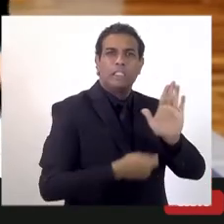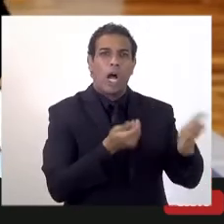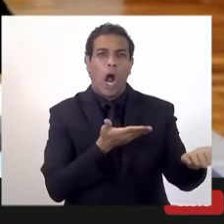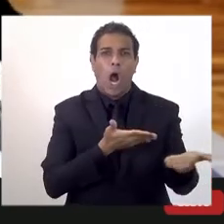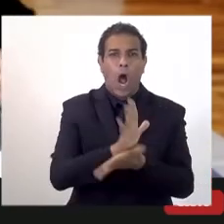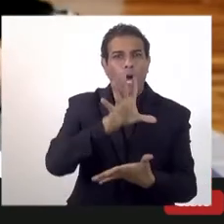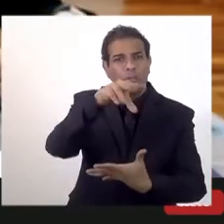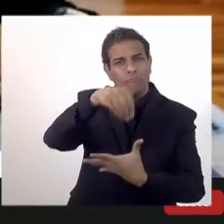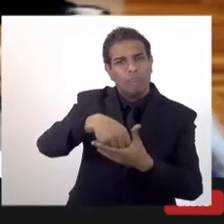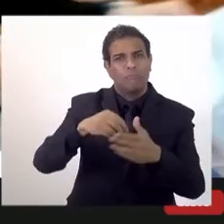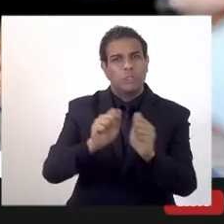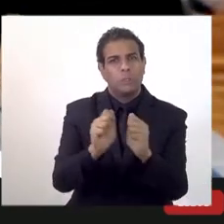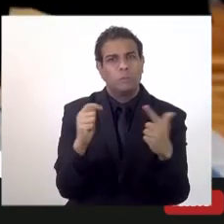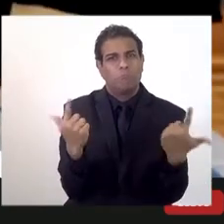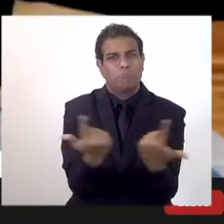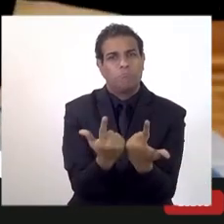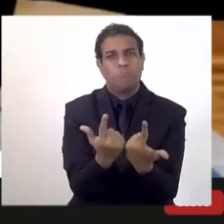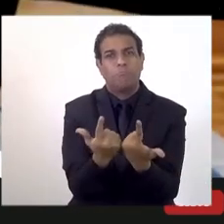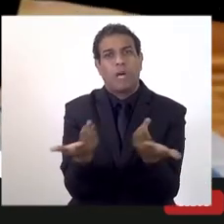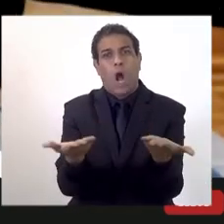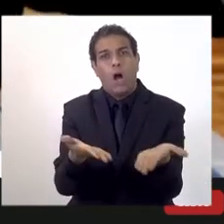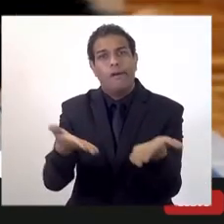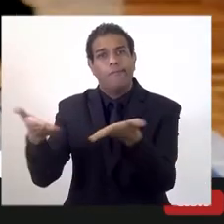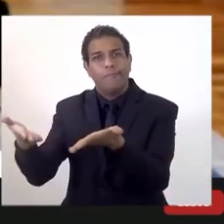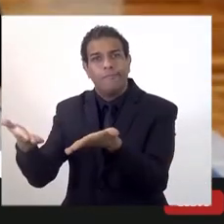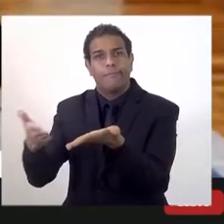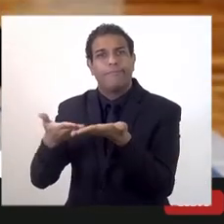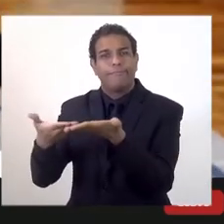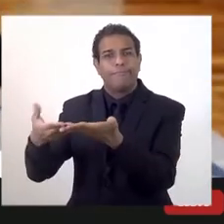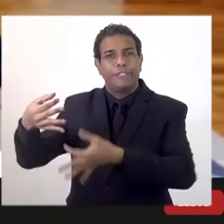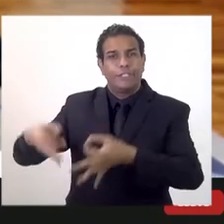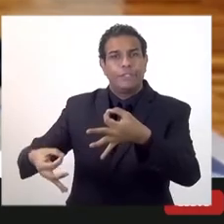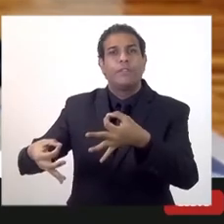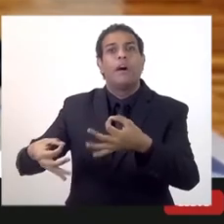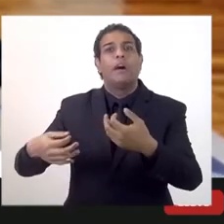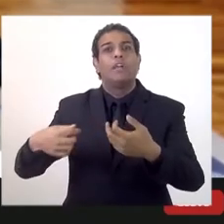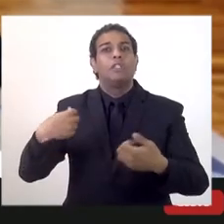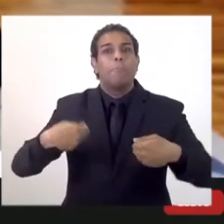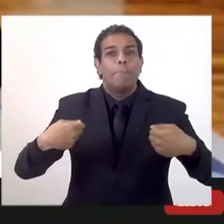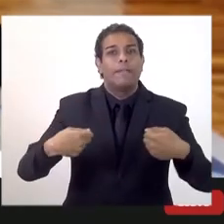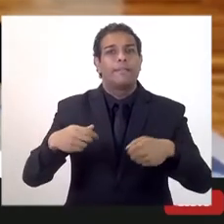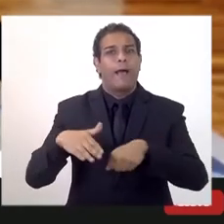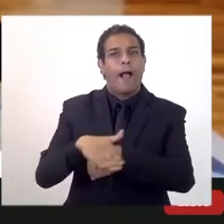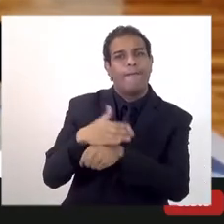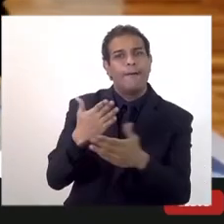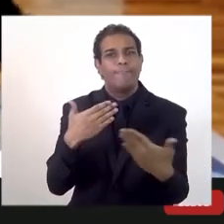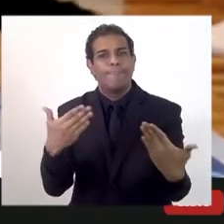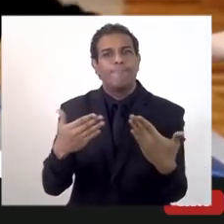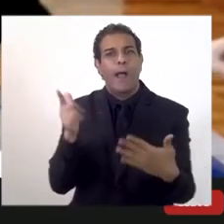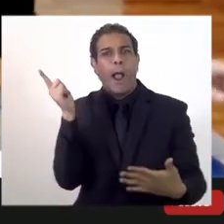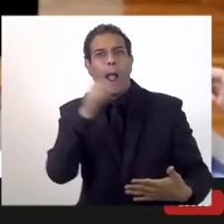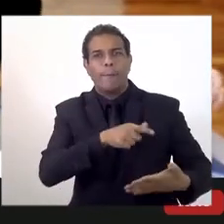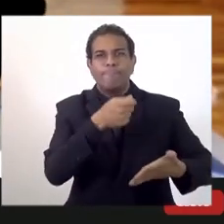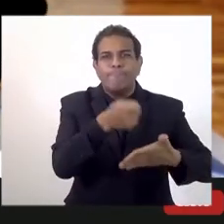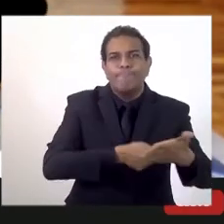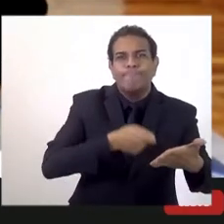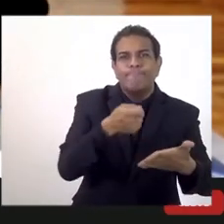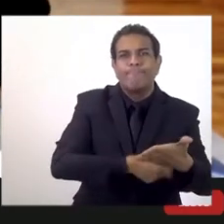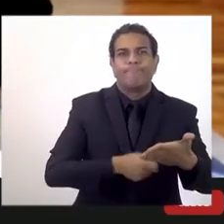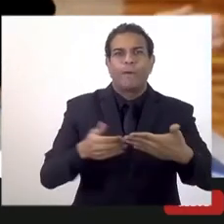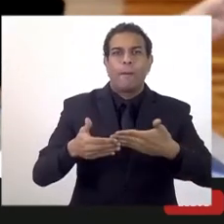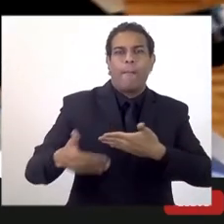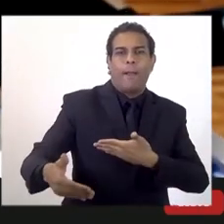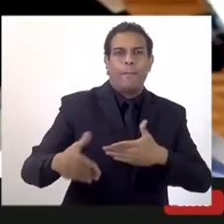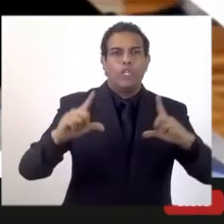aprovou, sancionou, o MP entrou na Justiça. Então, gente precisa enfrentar e a gente está com disposição